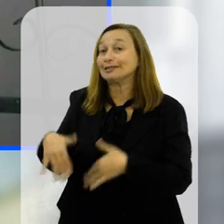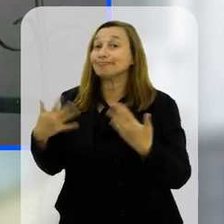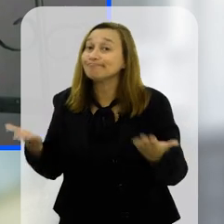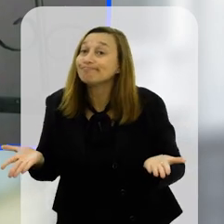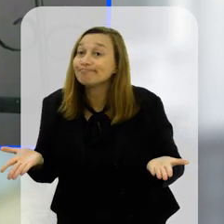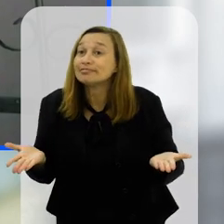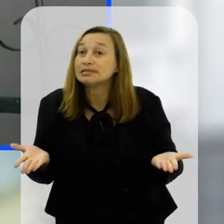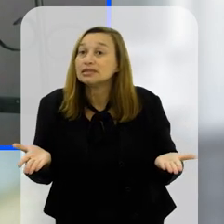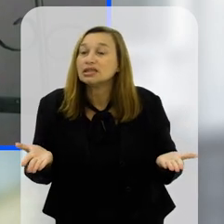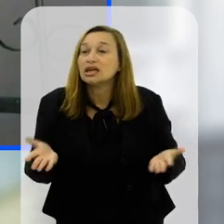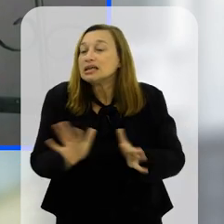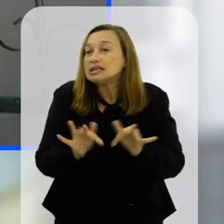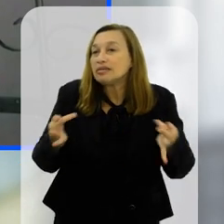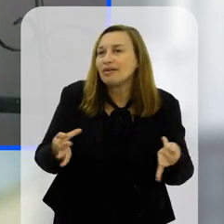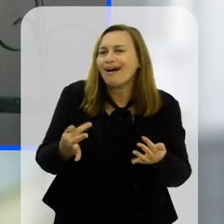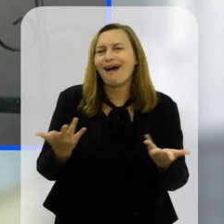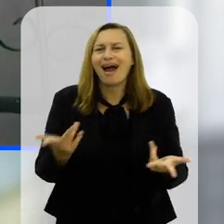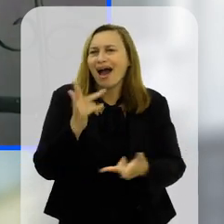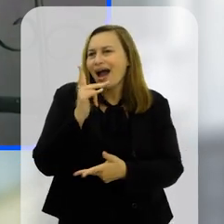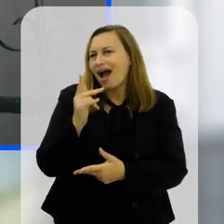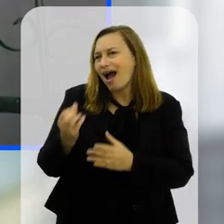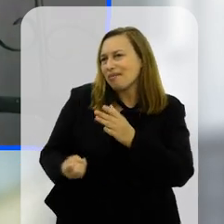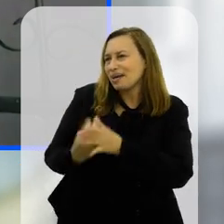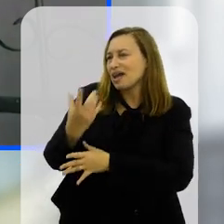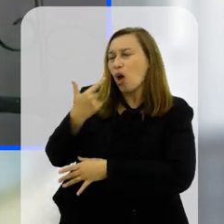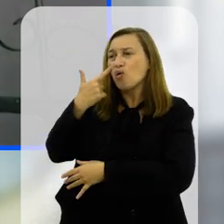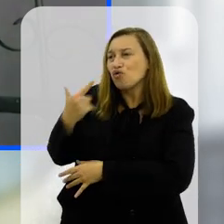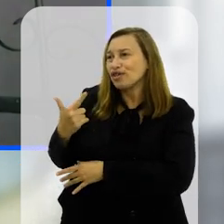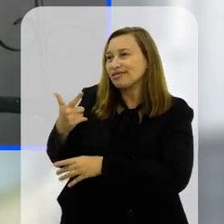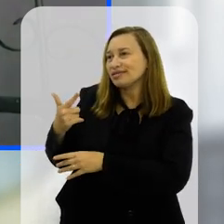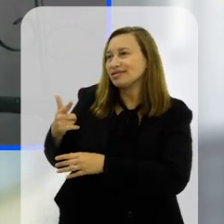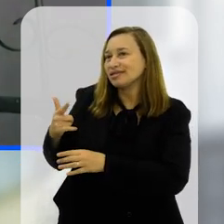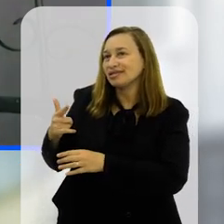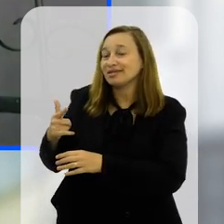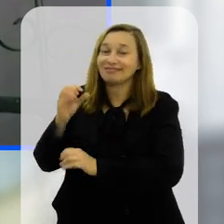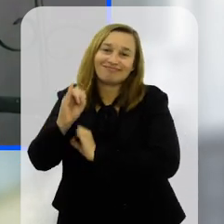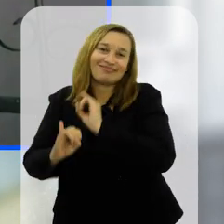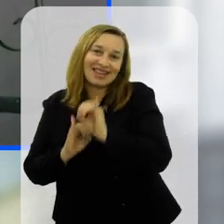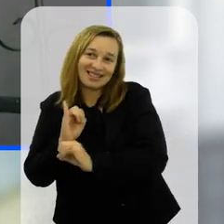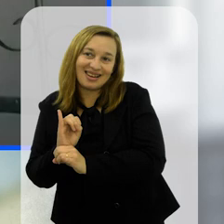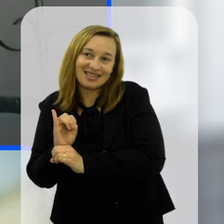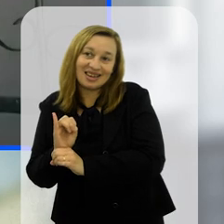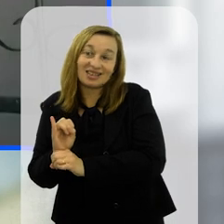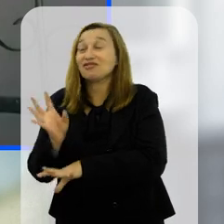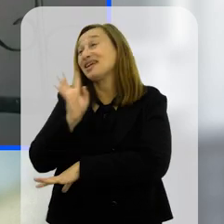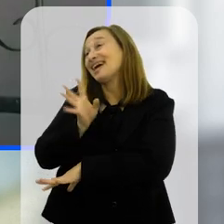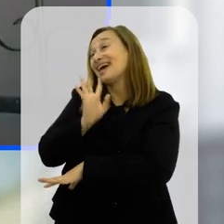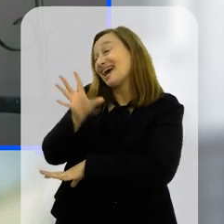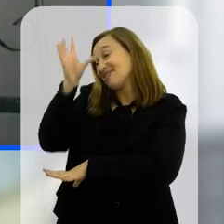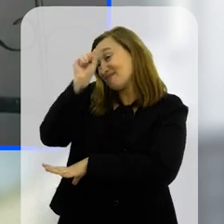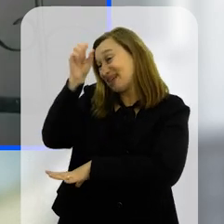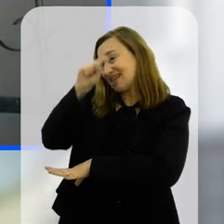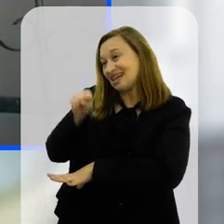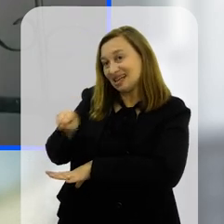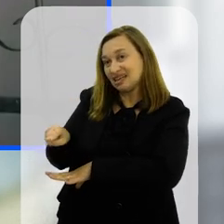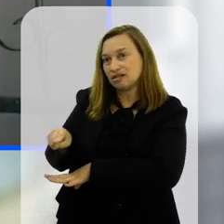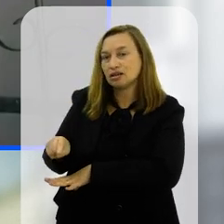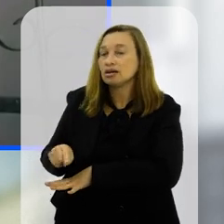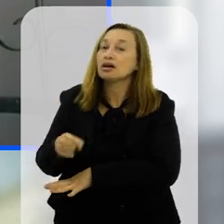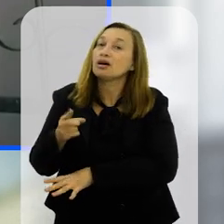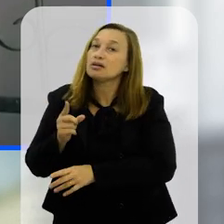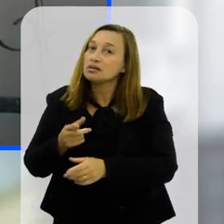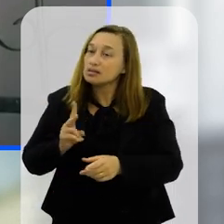né e simplesmente ah, apareceu eu vi na internet a internet foi legal eu aprendi ali